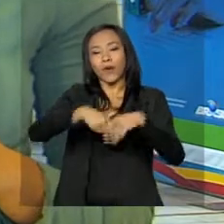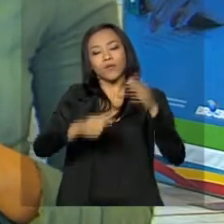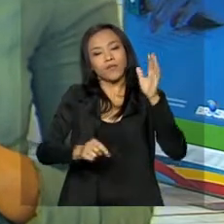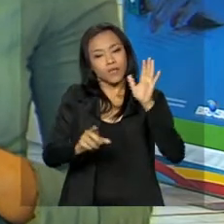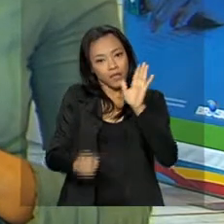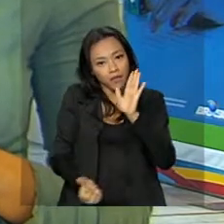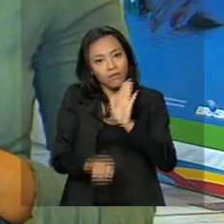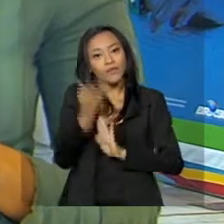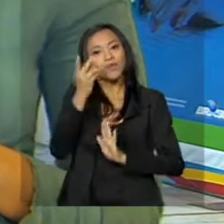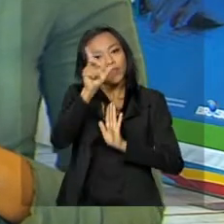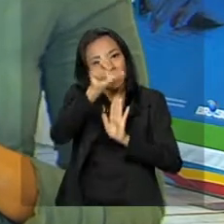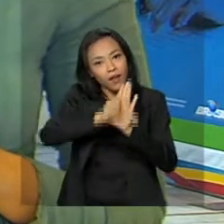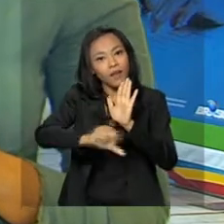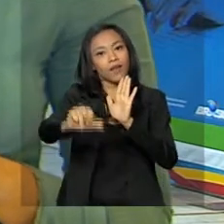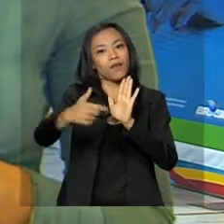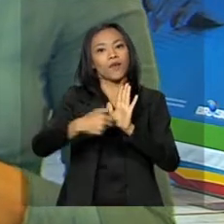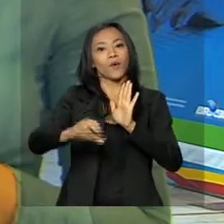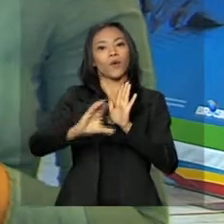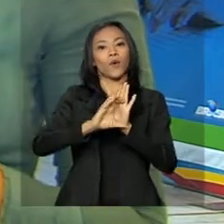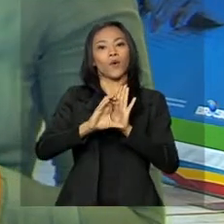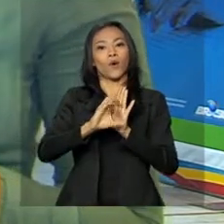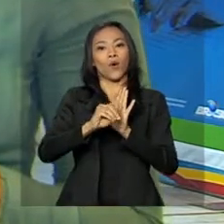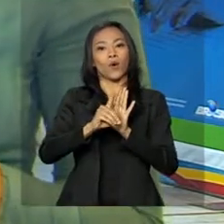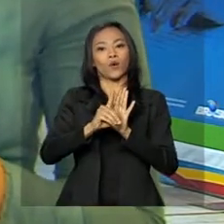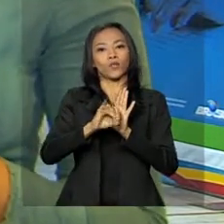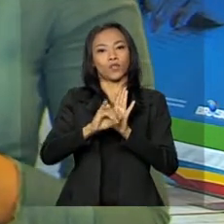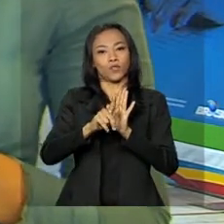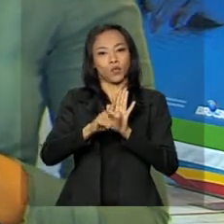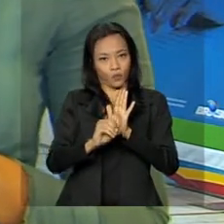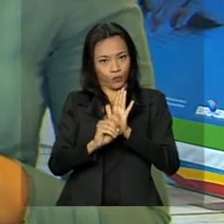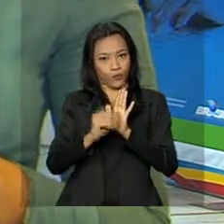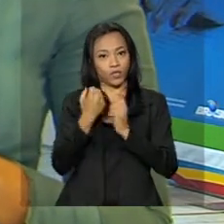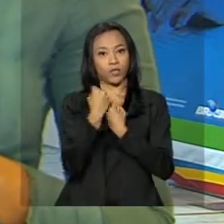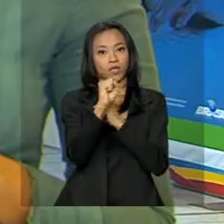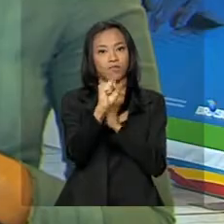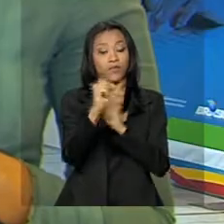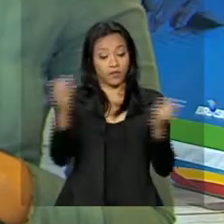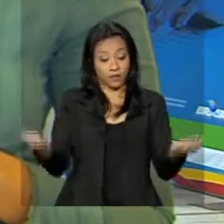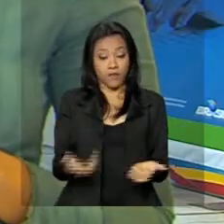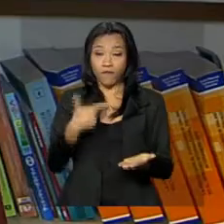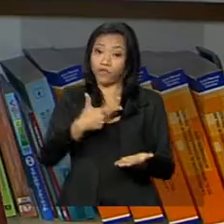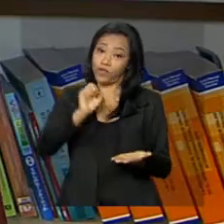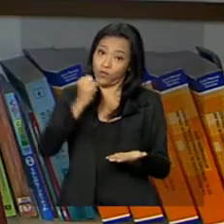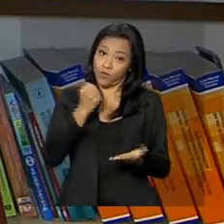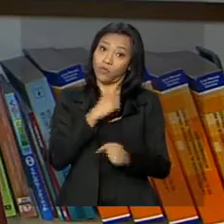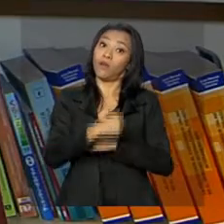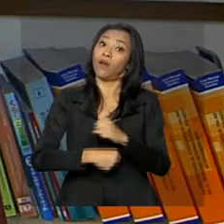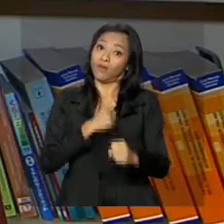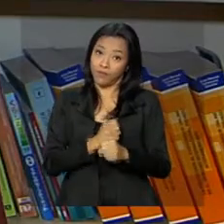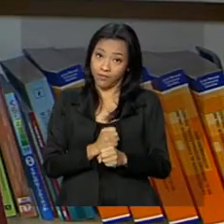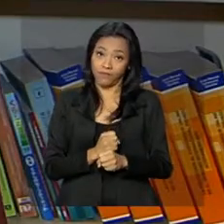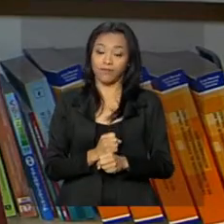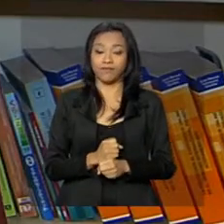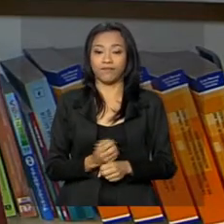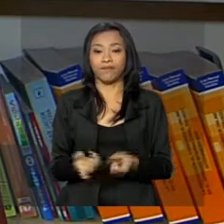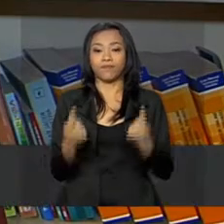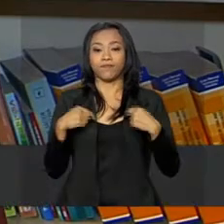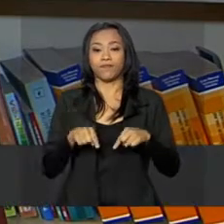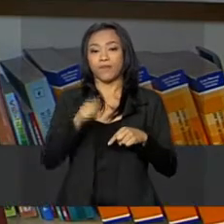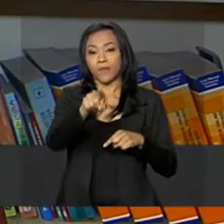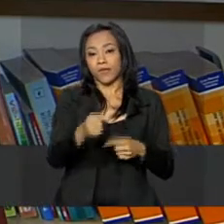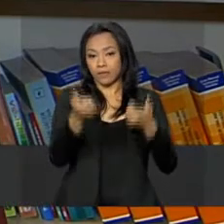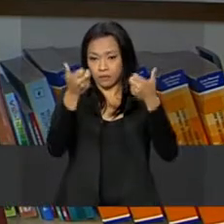modernas do país, o Código de Defesa do Consumidor, que completa 28 anos. Especialmente na